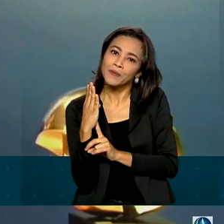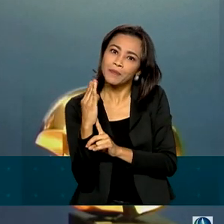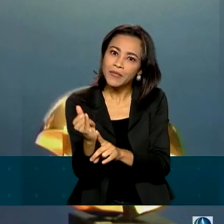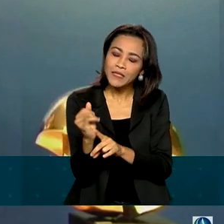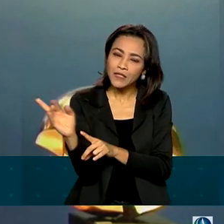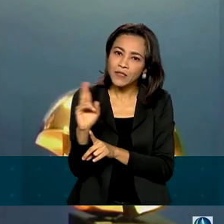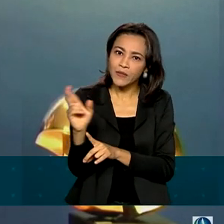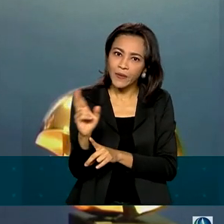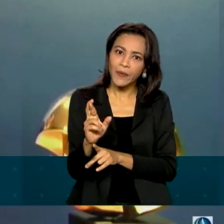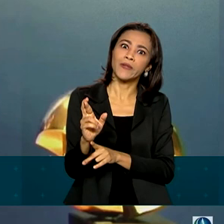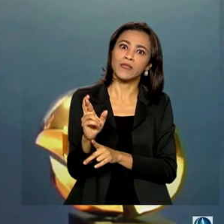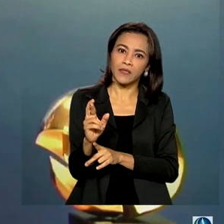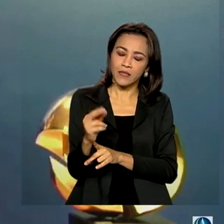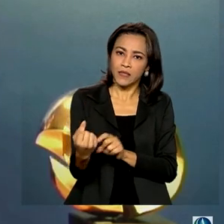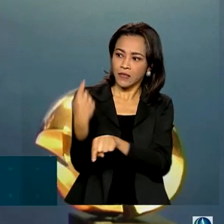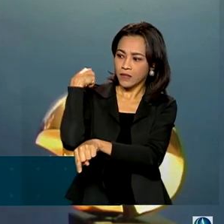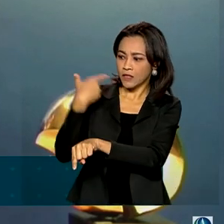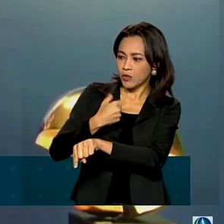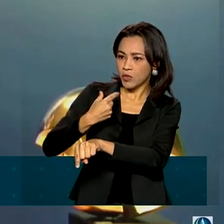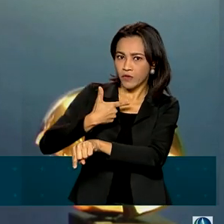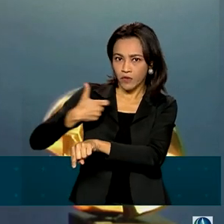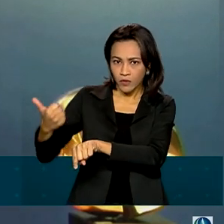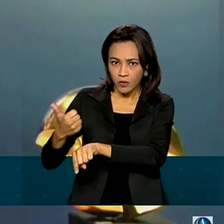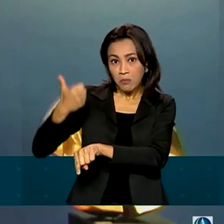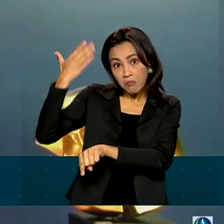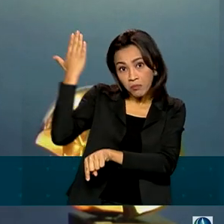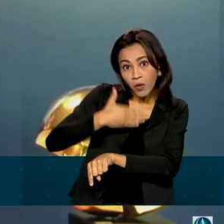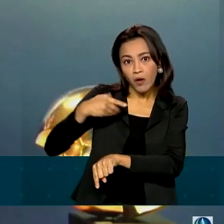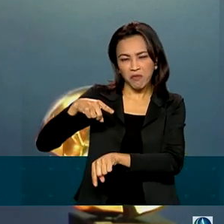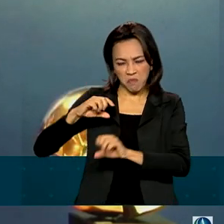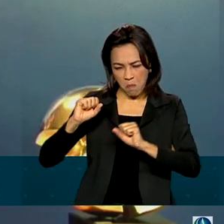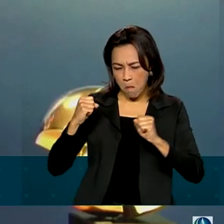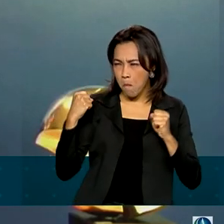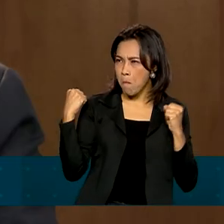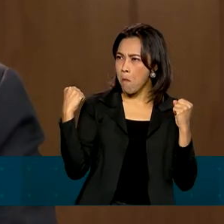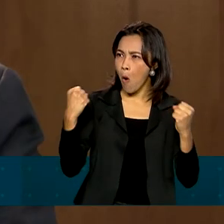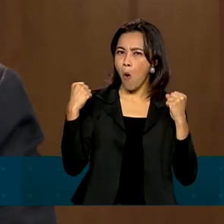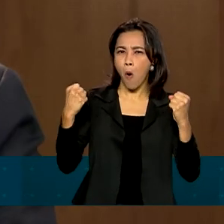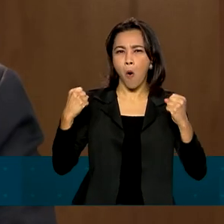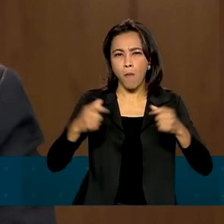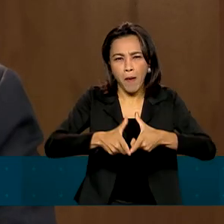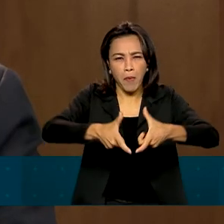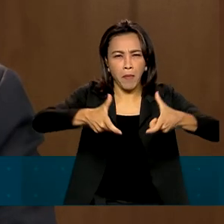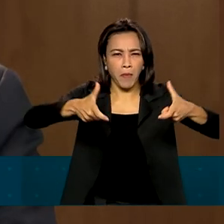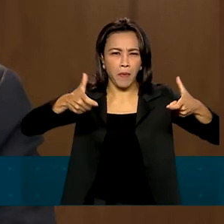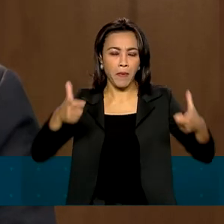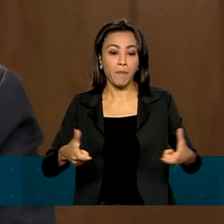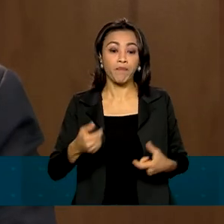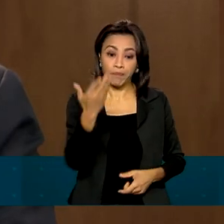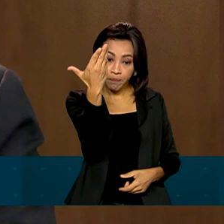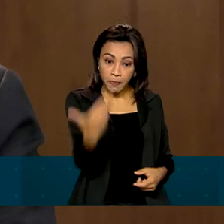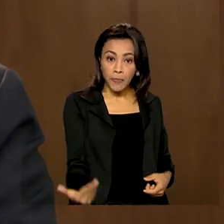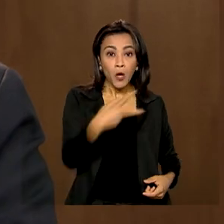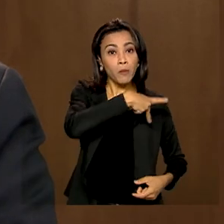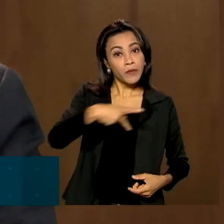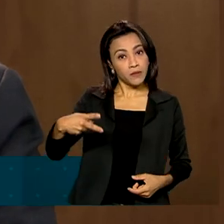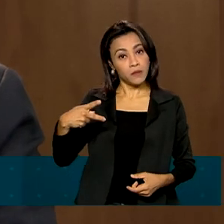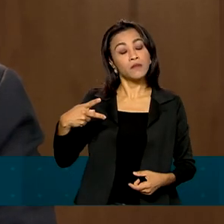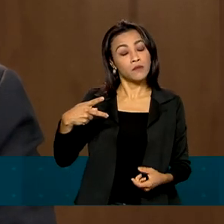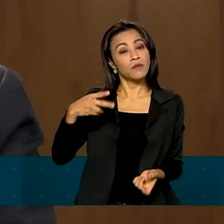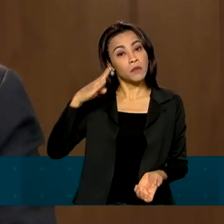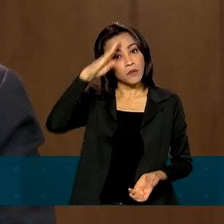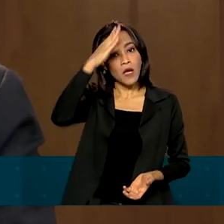dólares em 2021, mostra ainda um enorme potencial de crescimento. O presidente Jair Bolsonaro lembrou que o